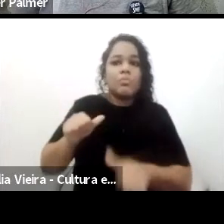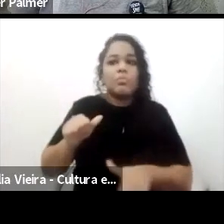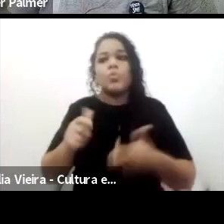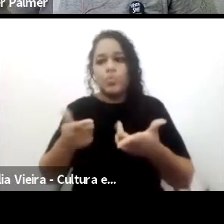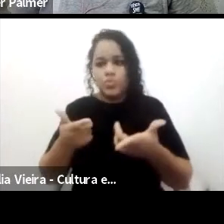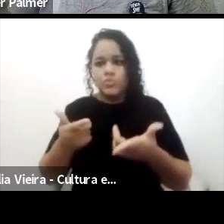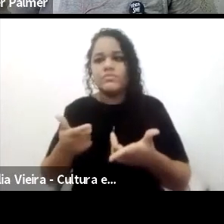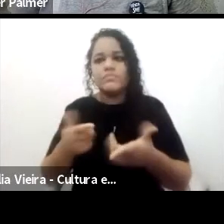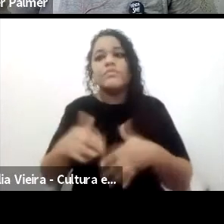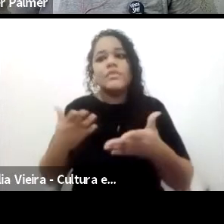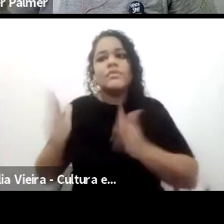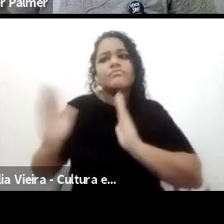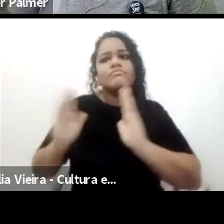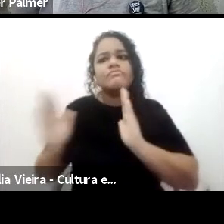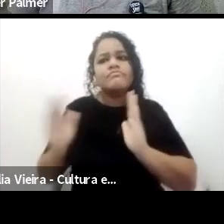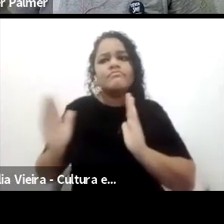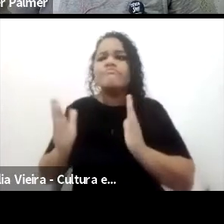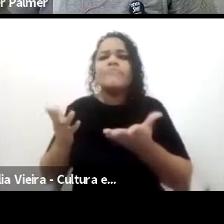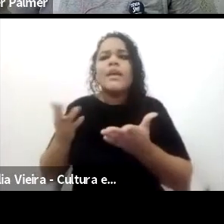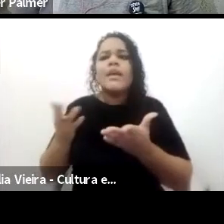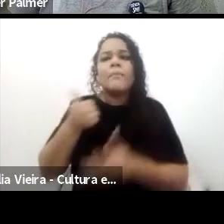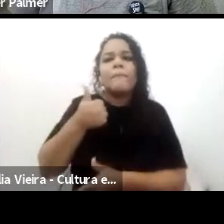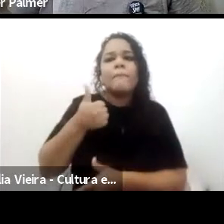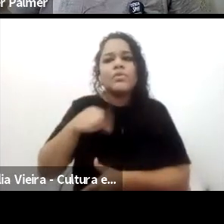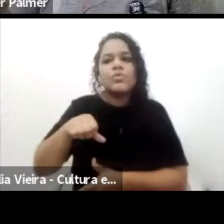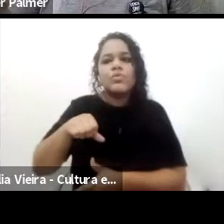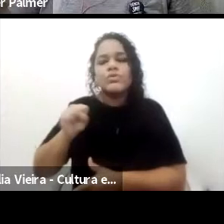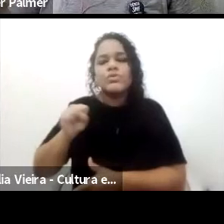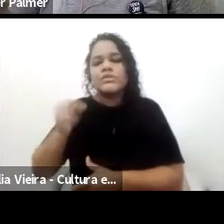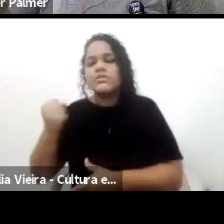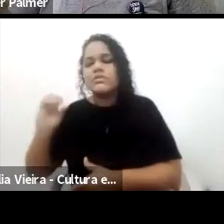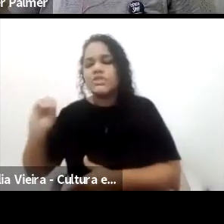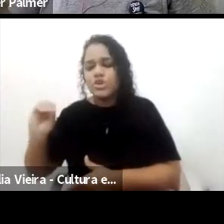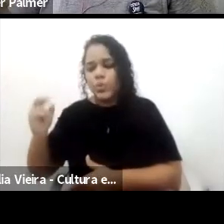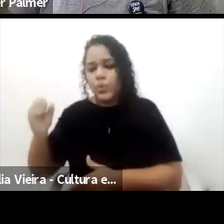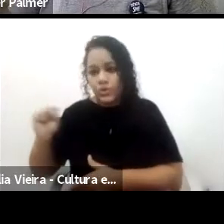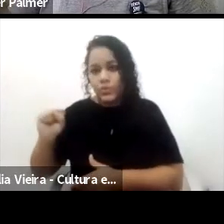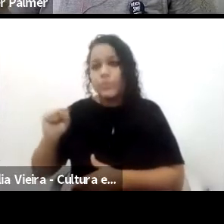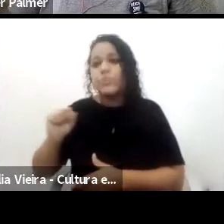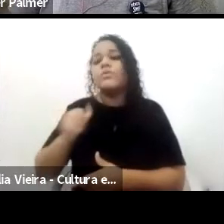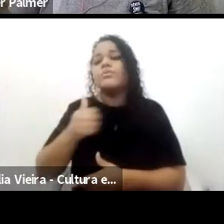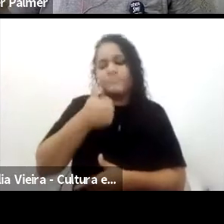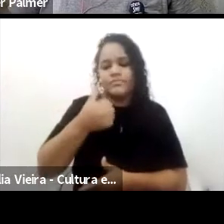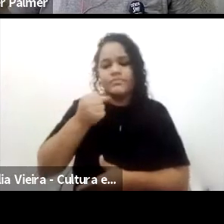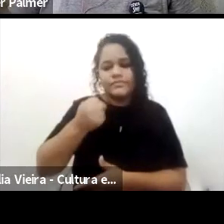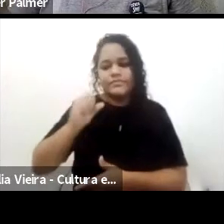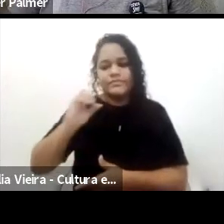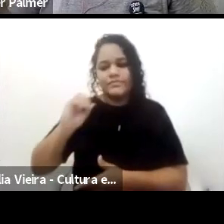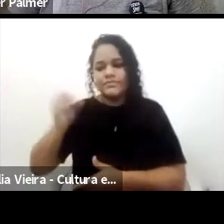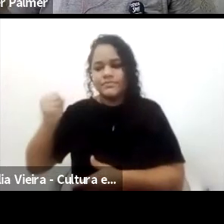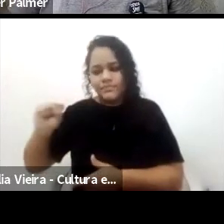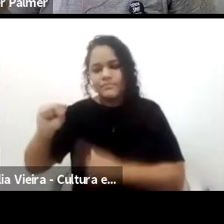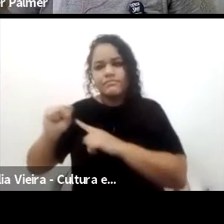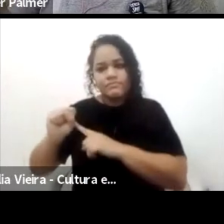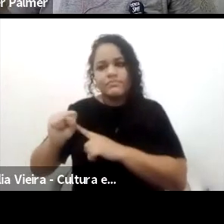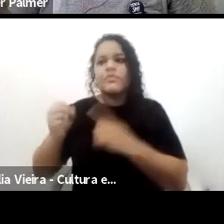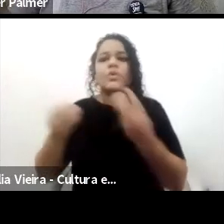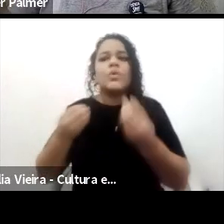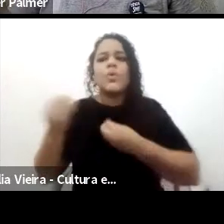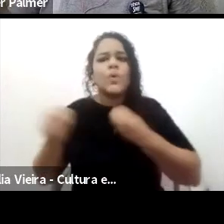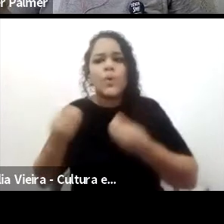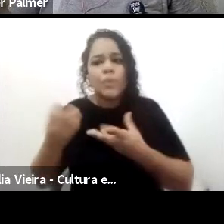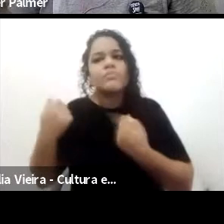refletido e para a história da educação também, especialmente porque em 1808 ele traz muitas